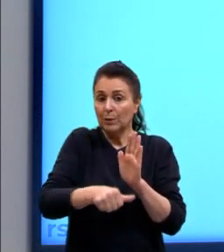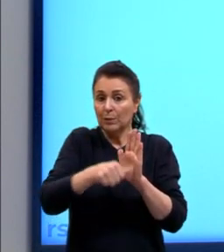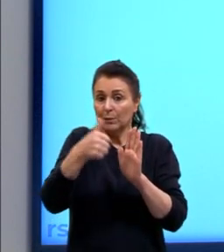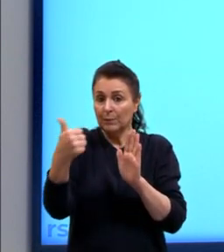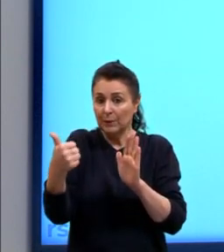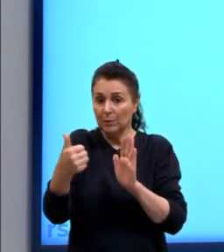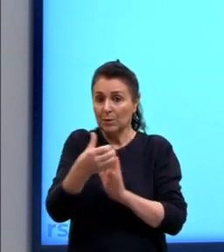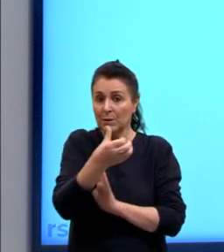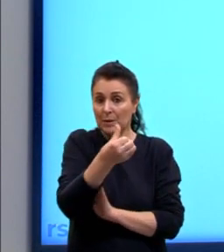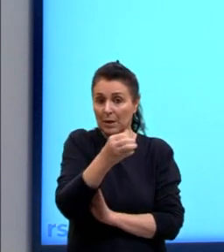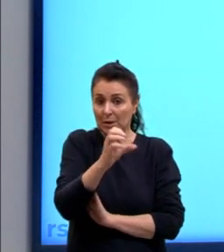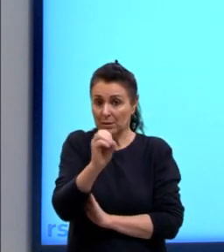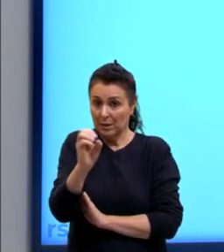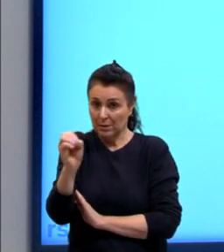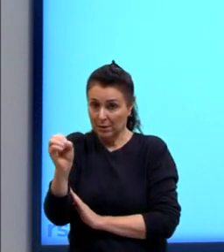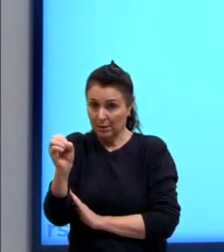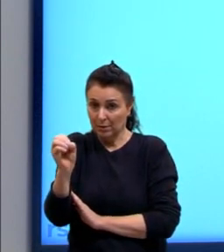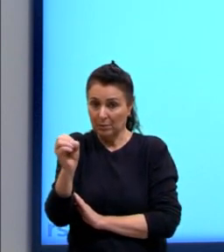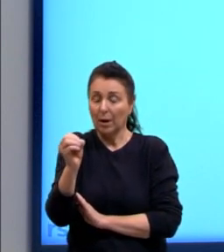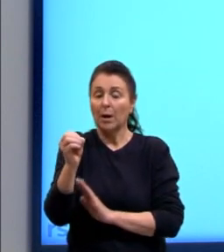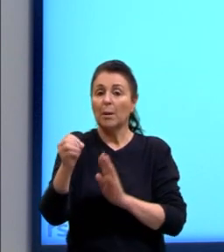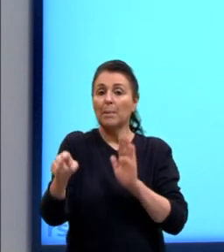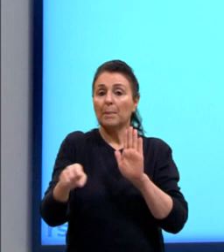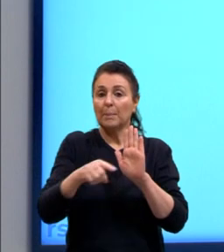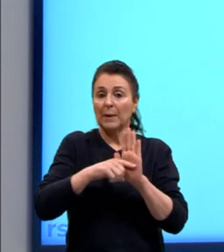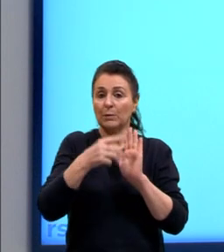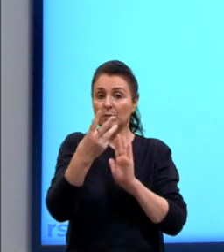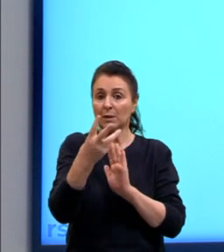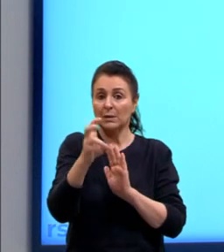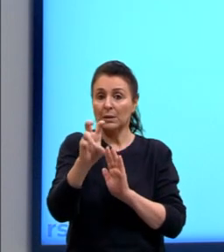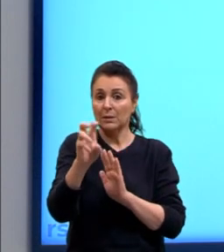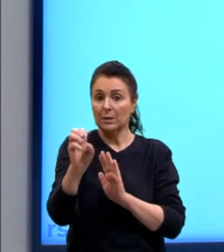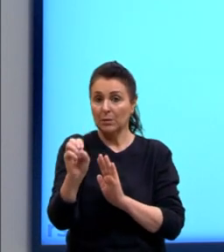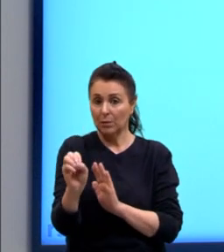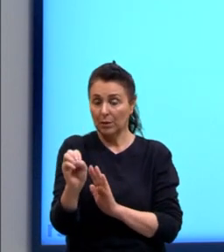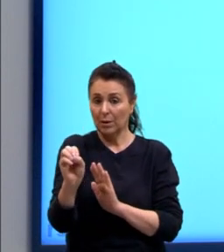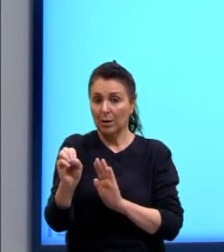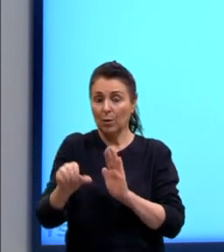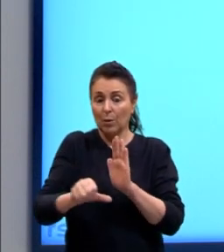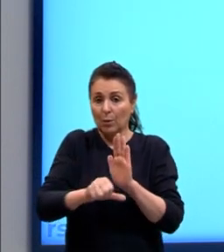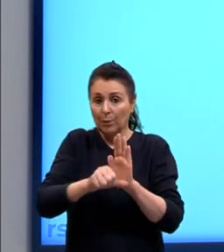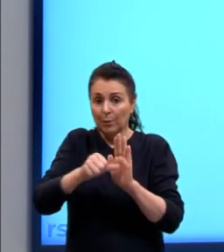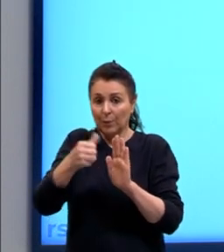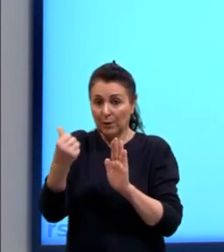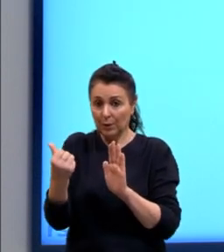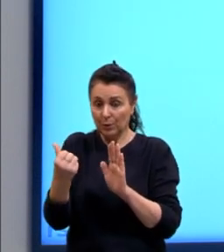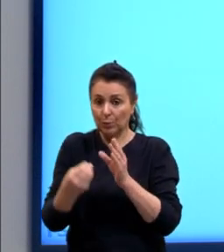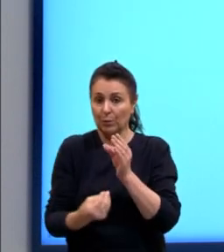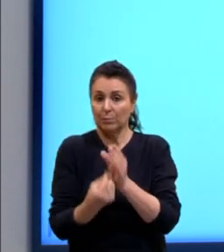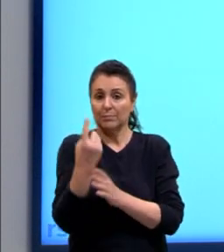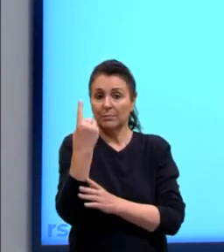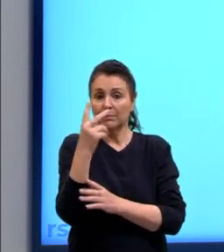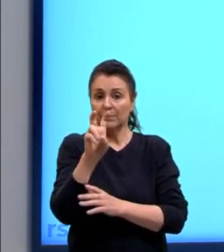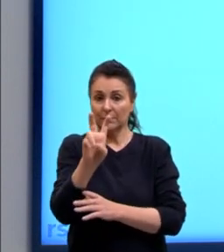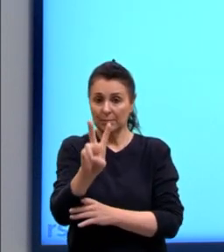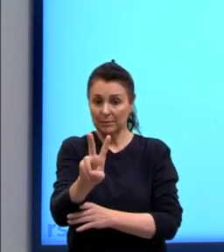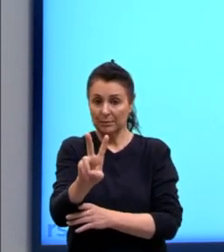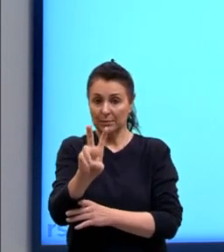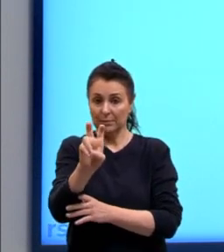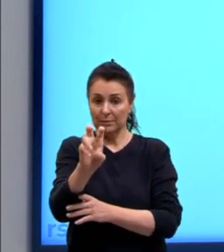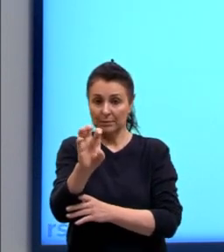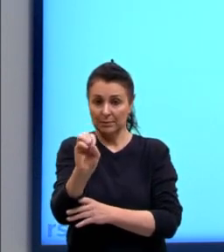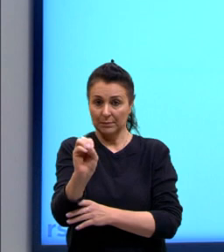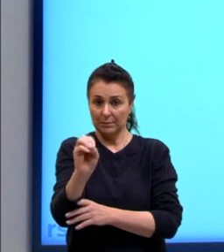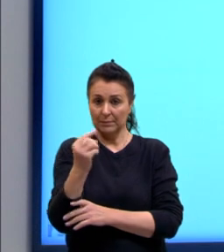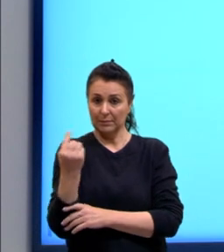600 menos 350, o aumento do produto 1 foi de 250 unidades